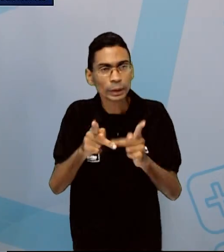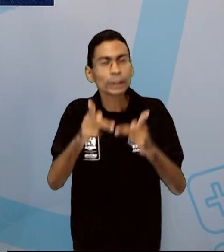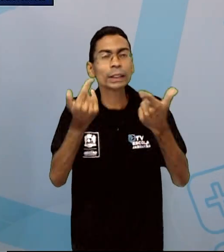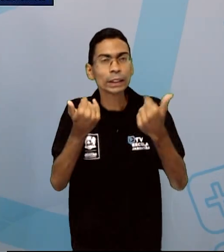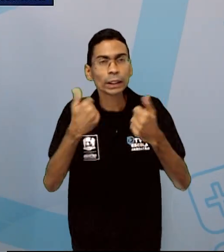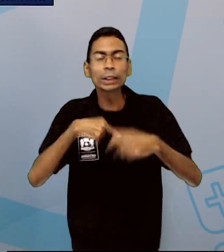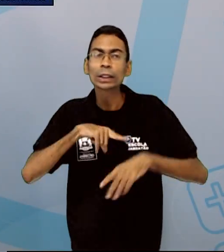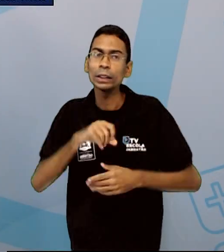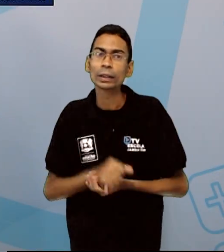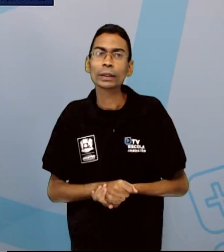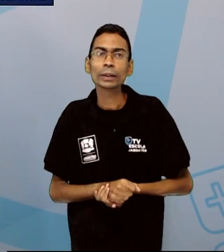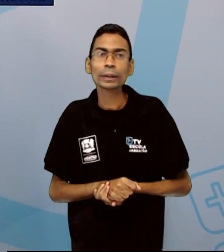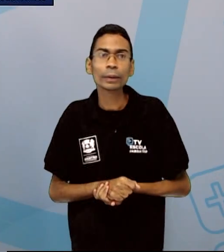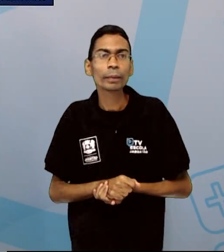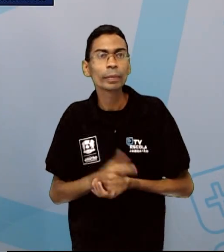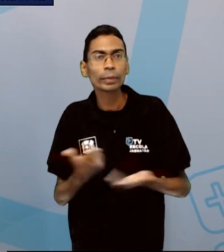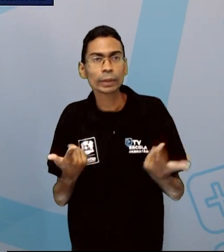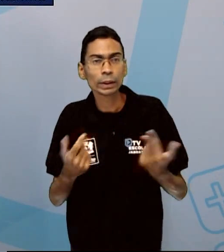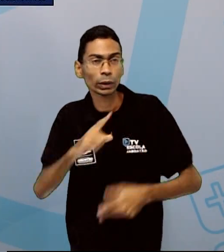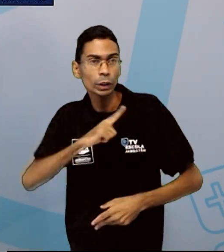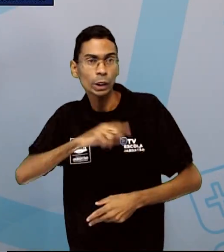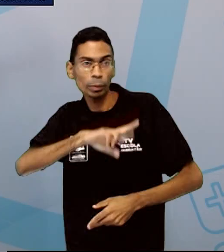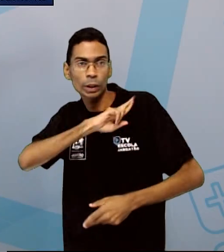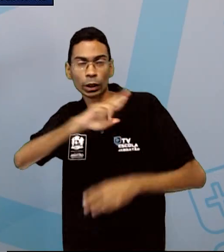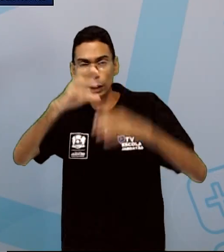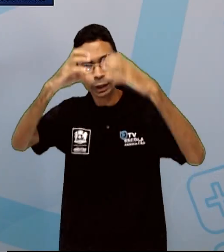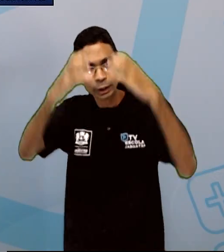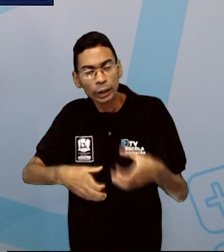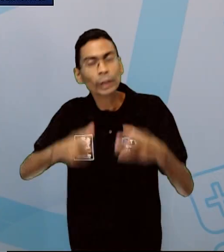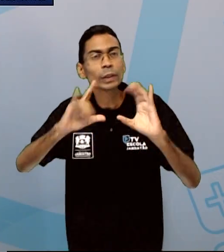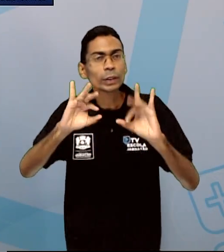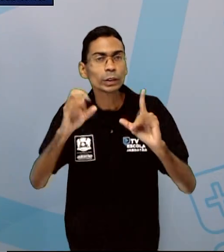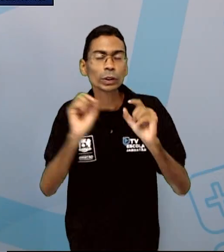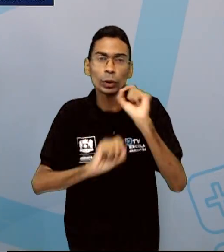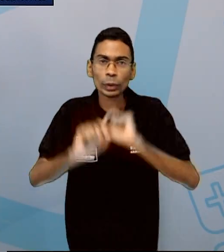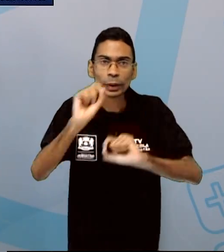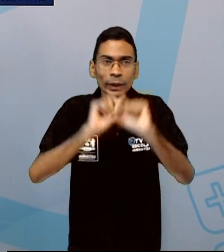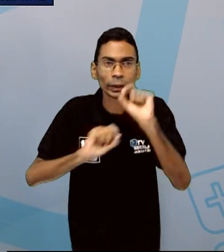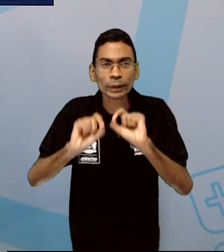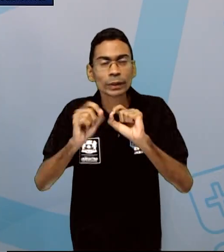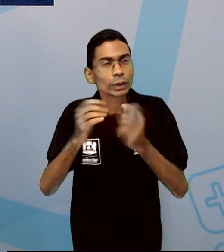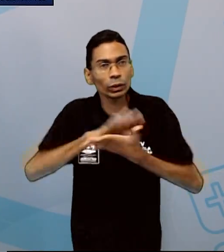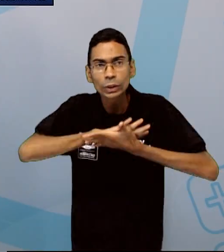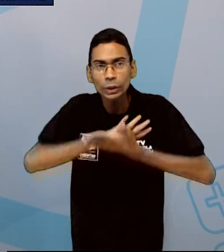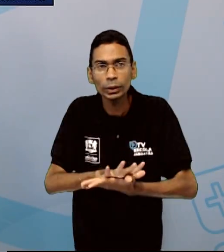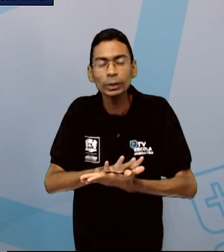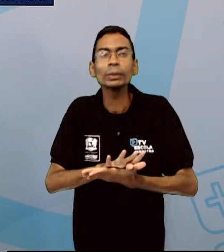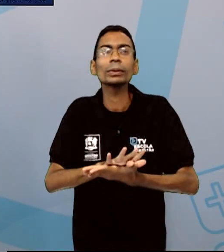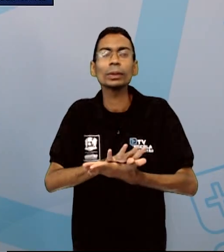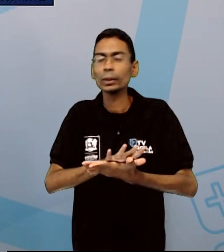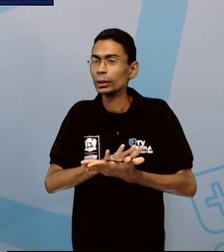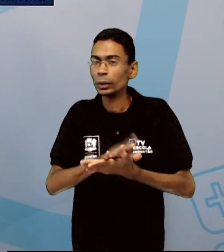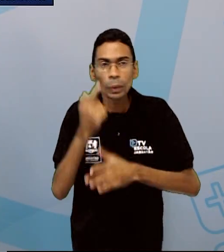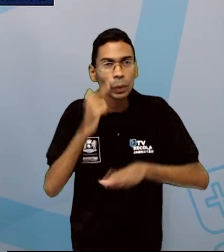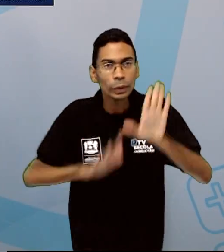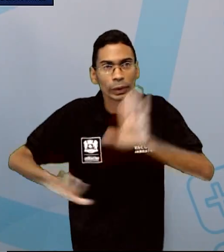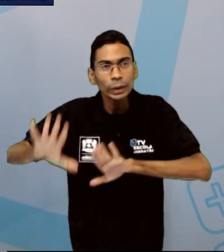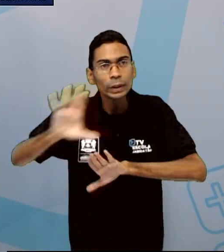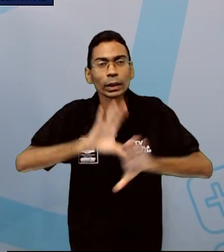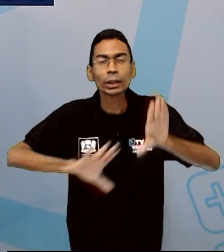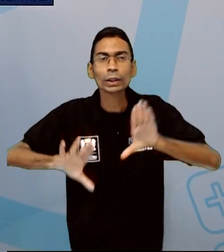exerça a sua cidadania da seguinte forma, não destruindo, preservando todos os patrimônios.